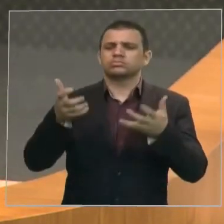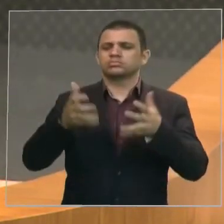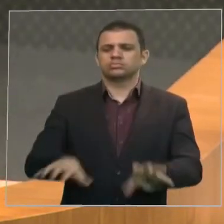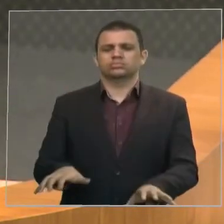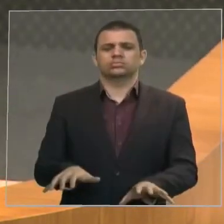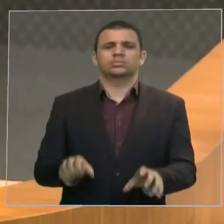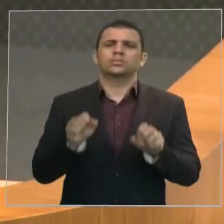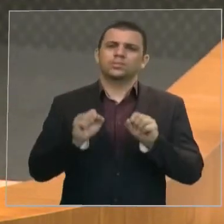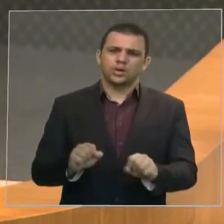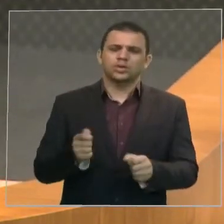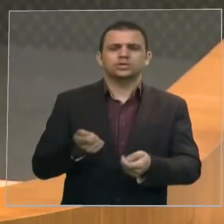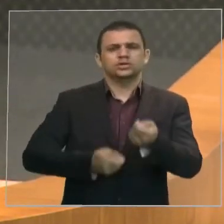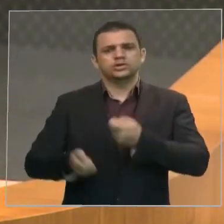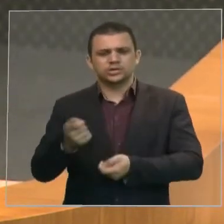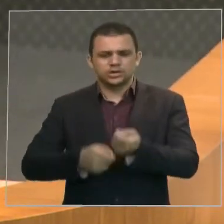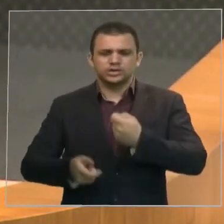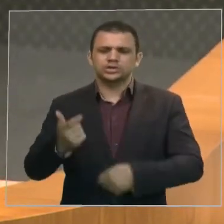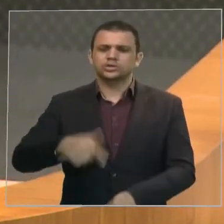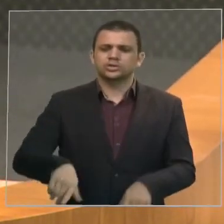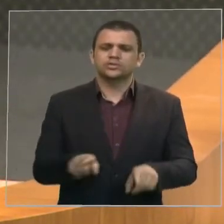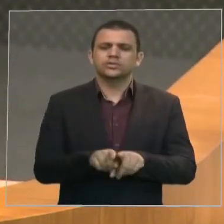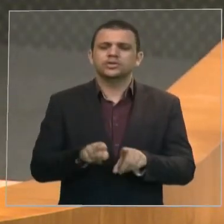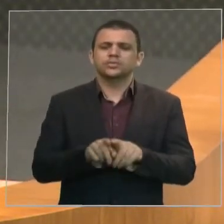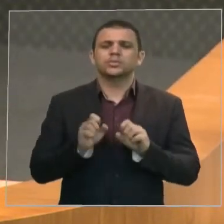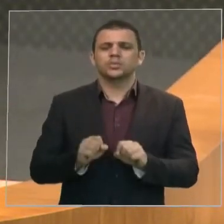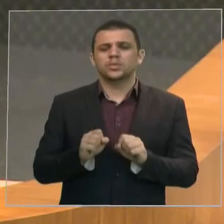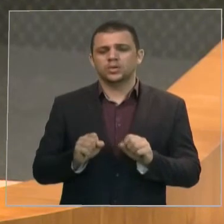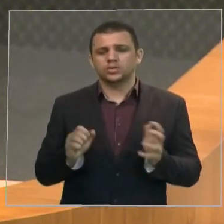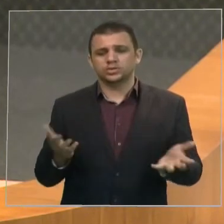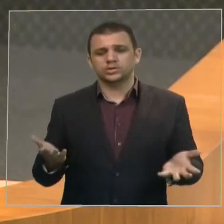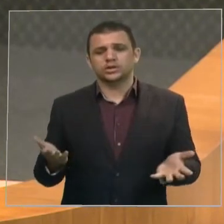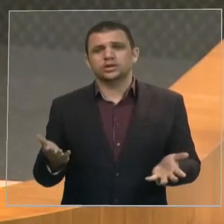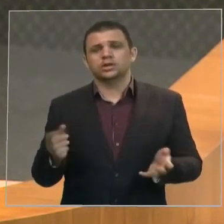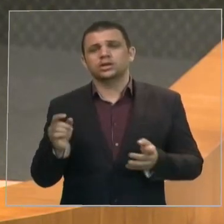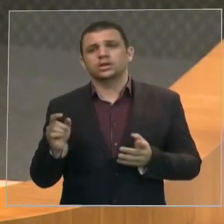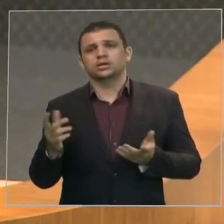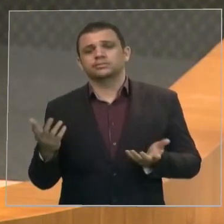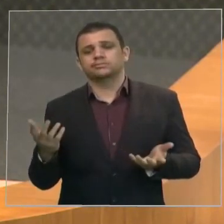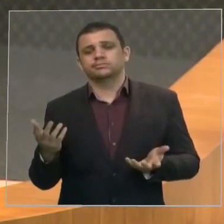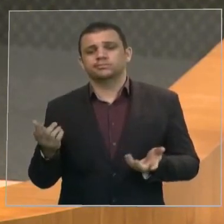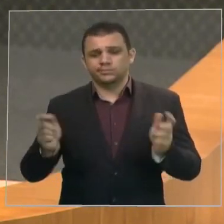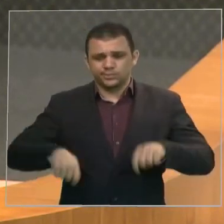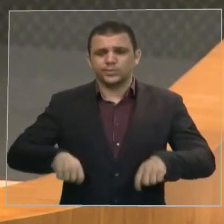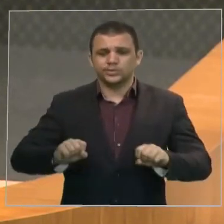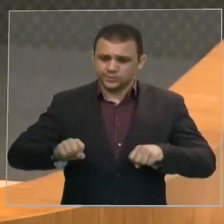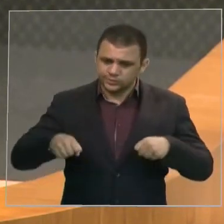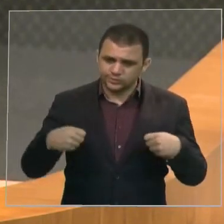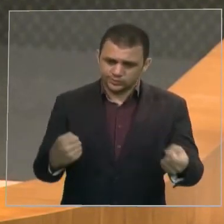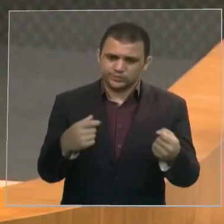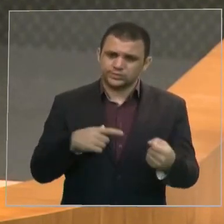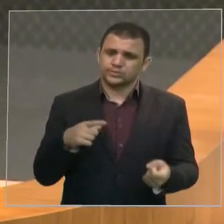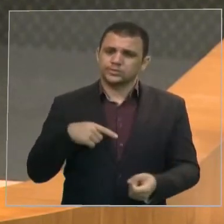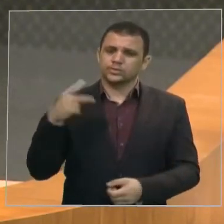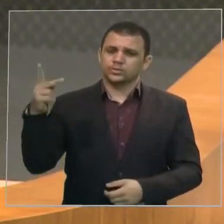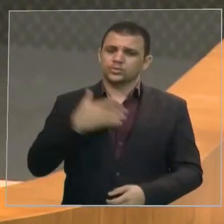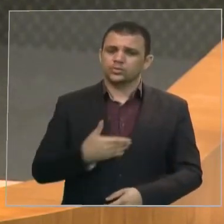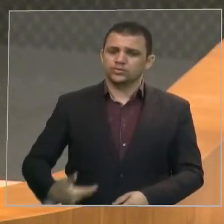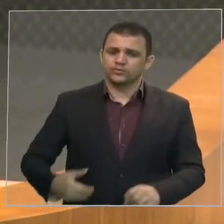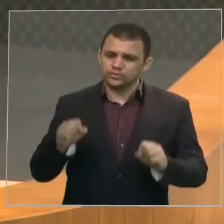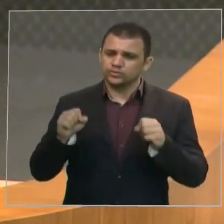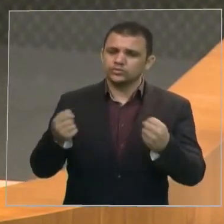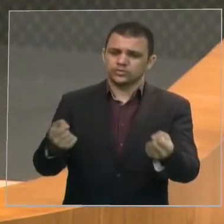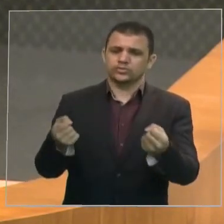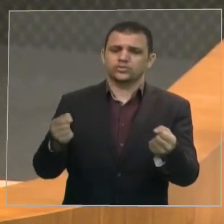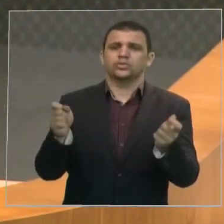que haja até, quem sabe, um desconto considerável e sensível, por parte do governo, para que o